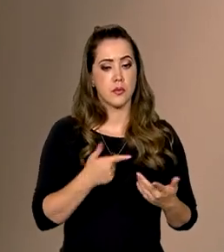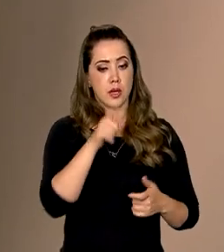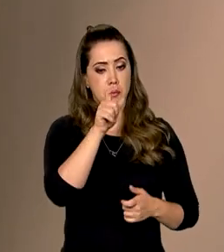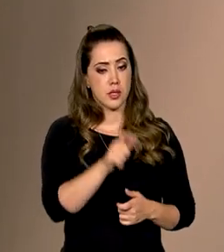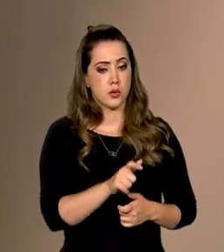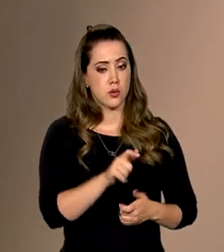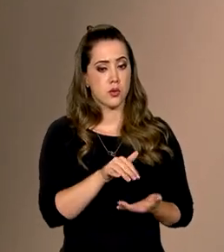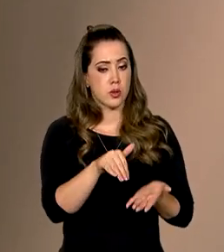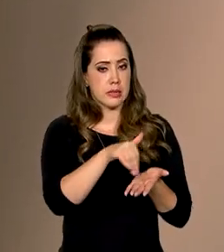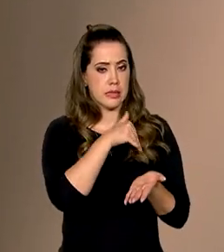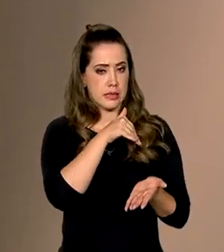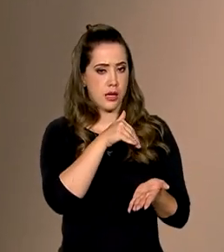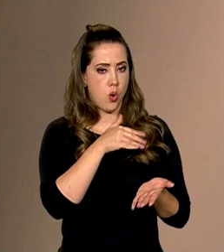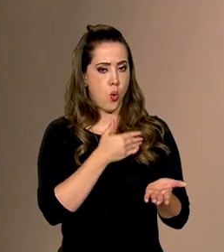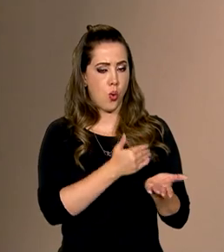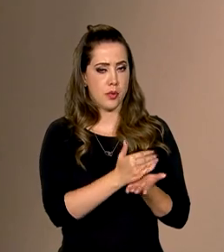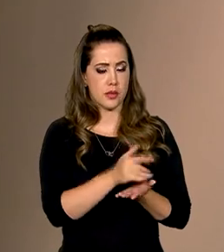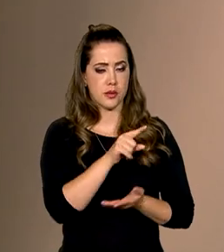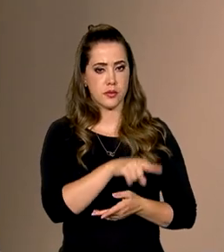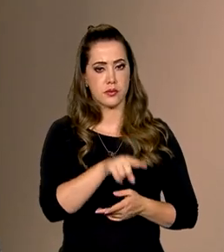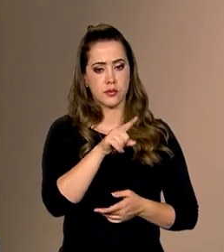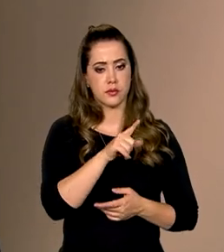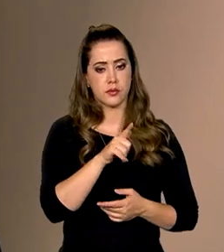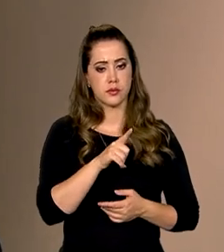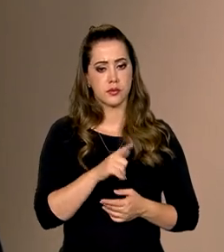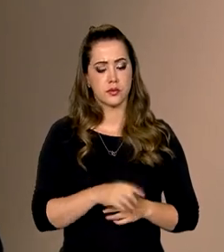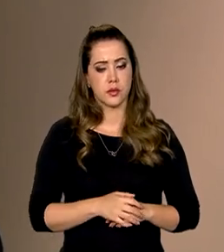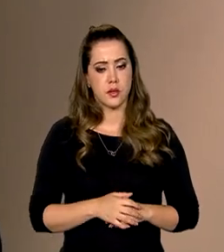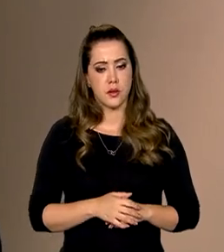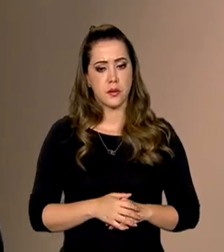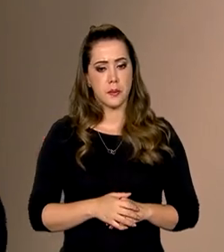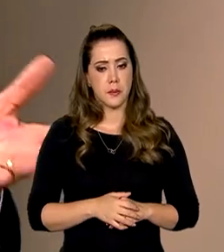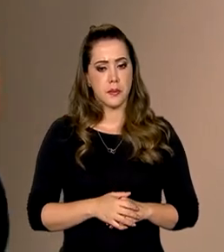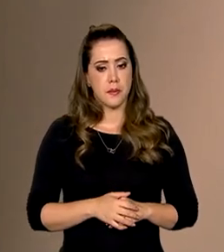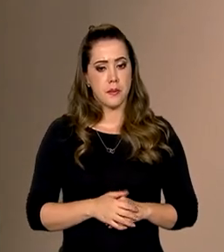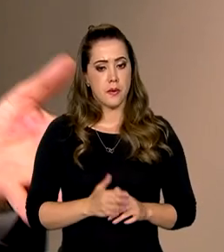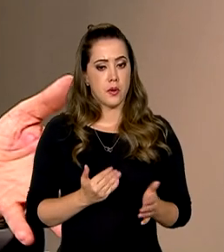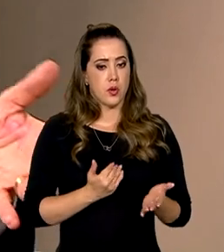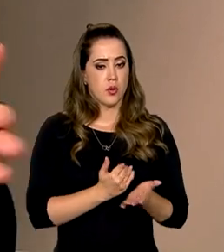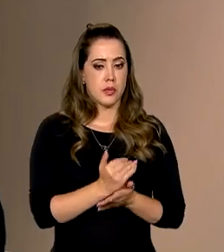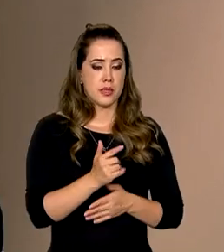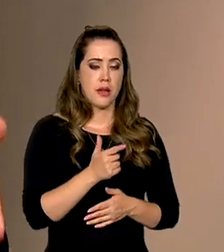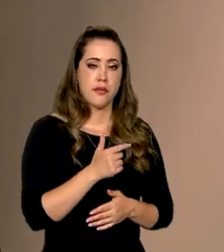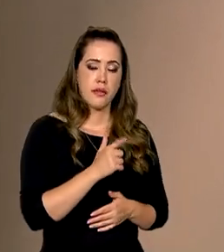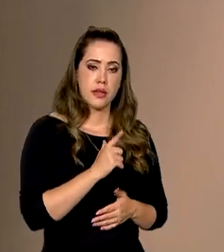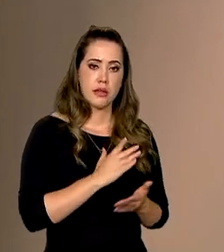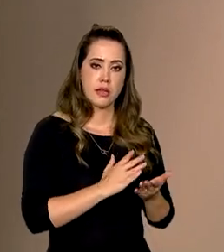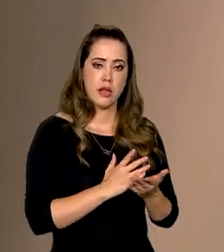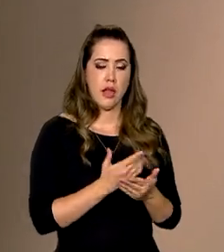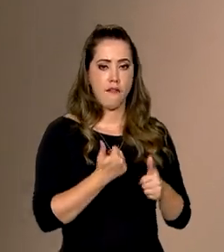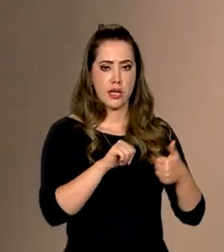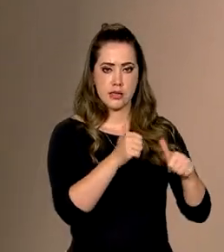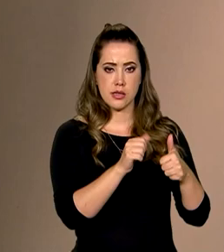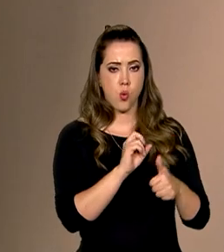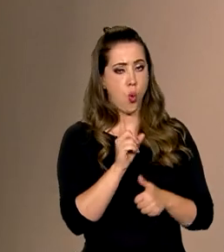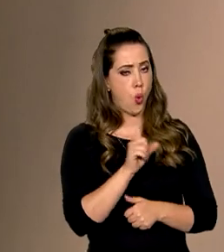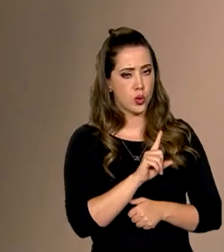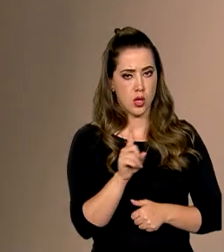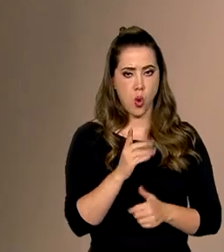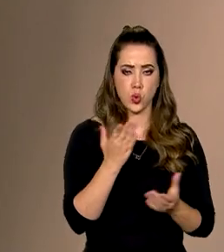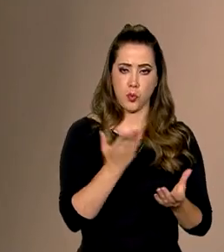pescador fazia essa solicitação, ele começava a haver ou não a análise do processo.